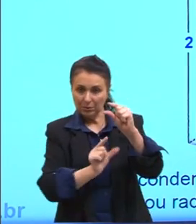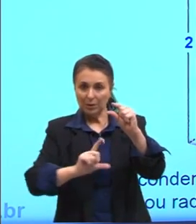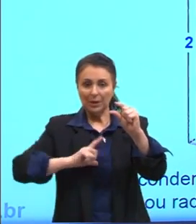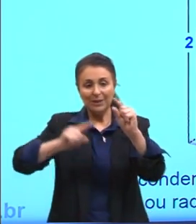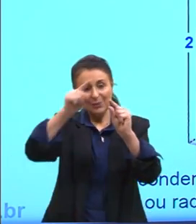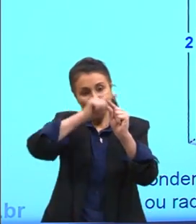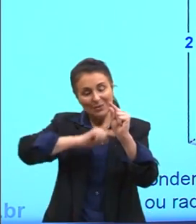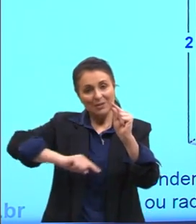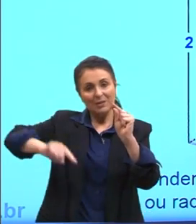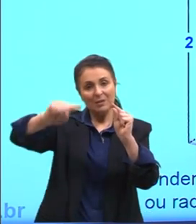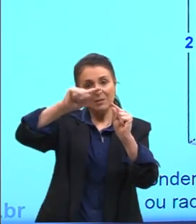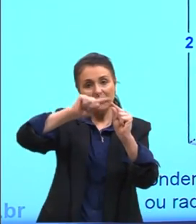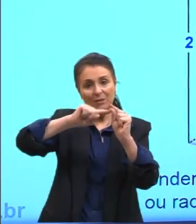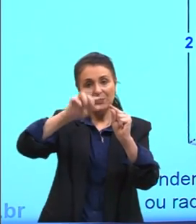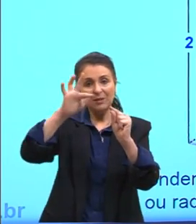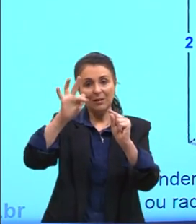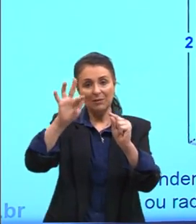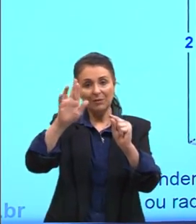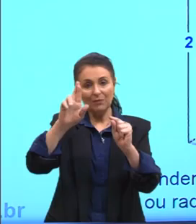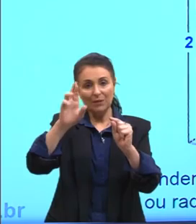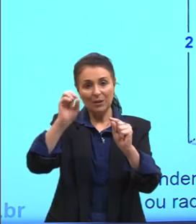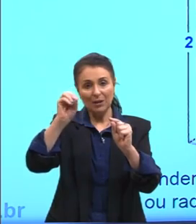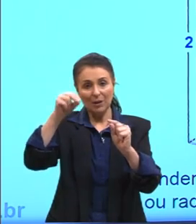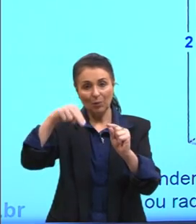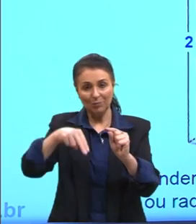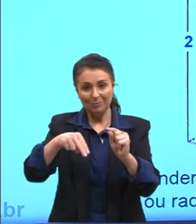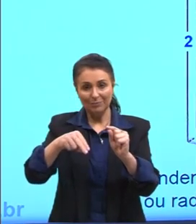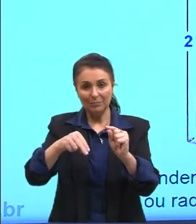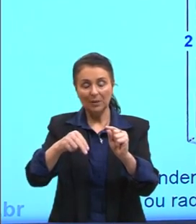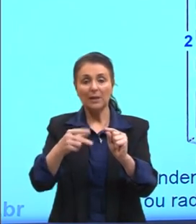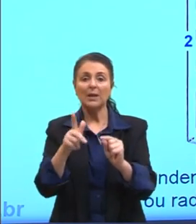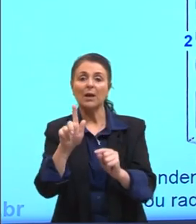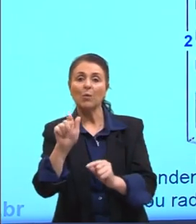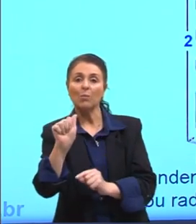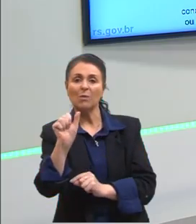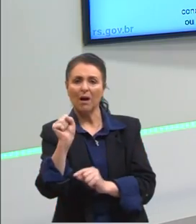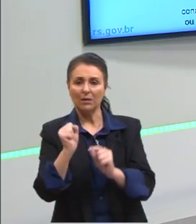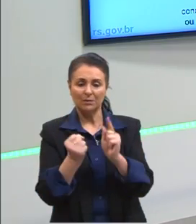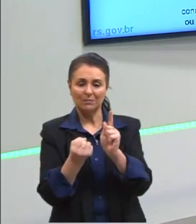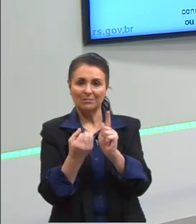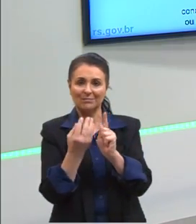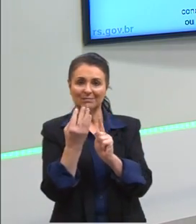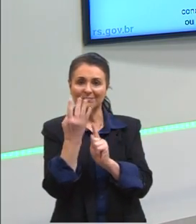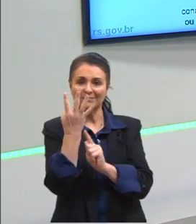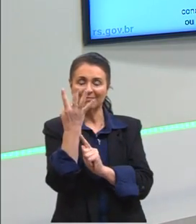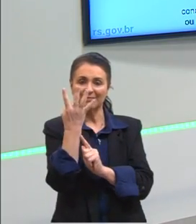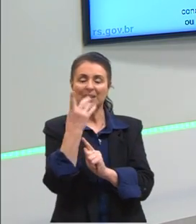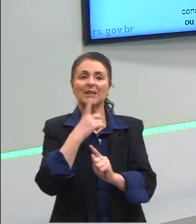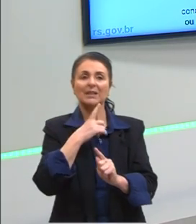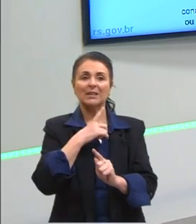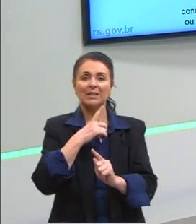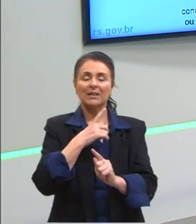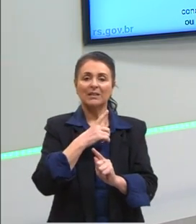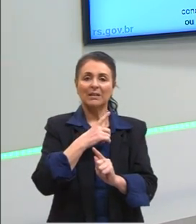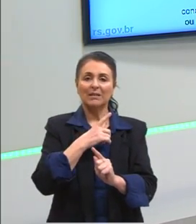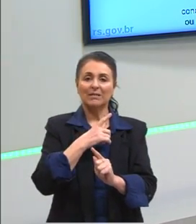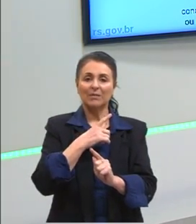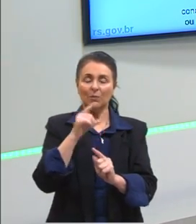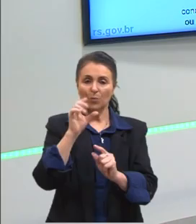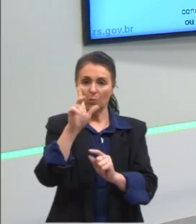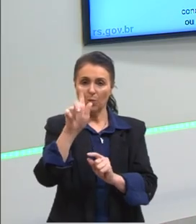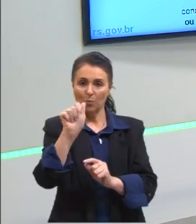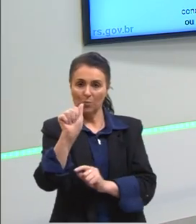circuito de freon, né? Que é o gás que a gente usa, tá? Então, aqui, né? A gente tem o gás, né?